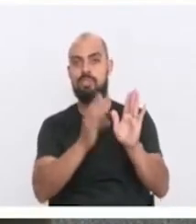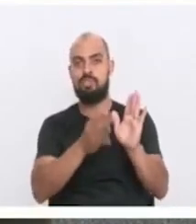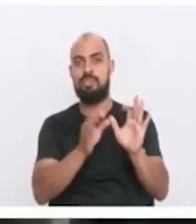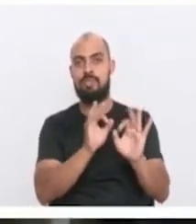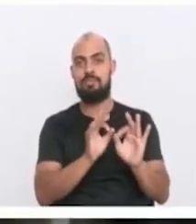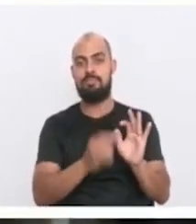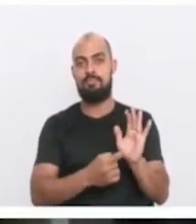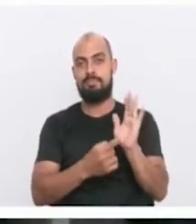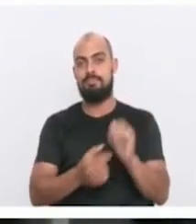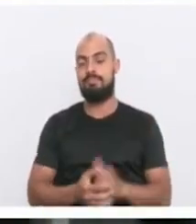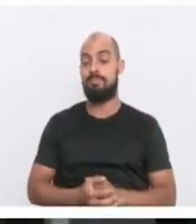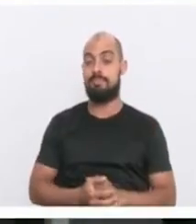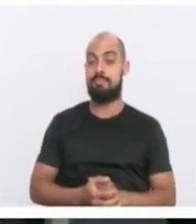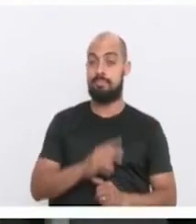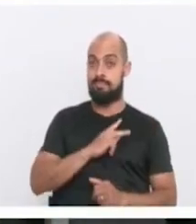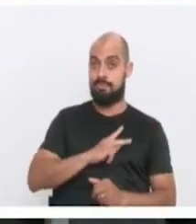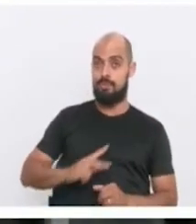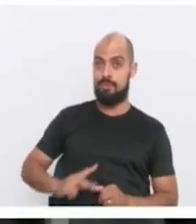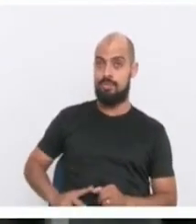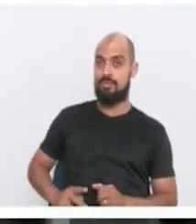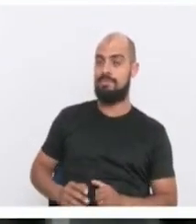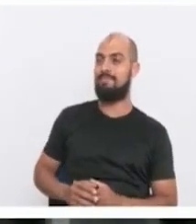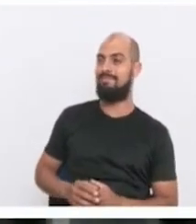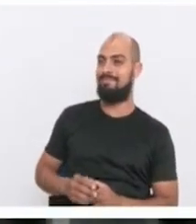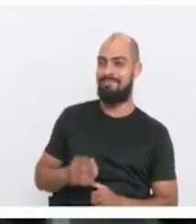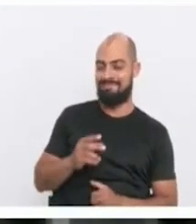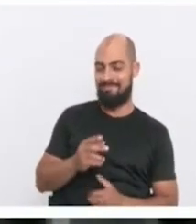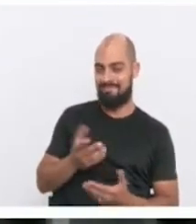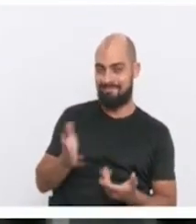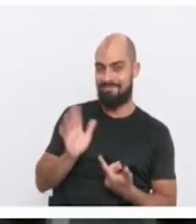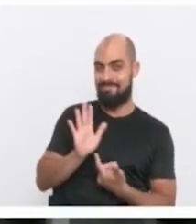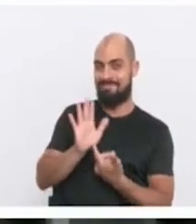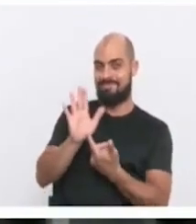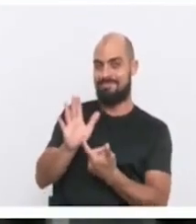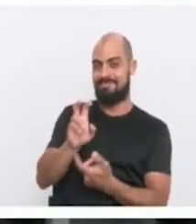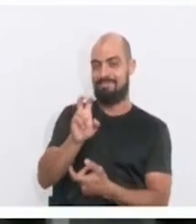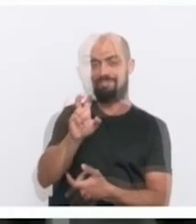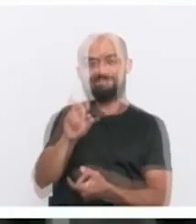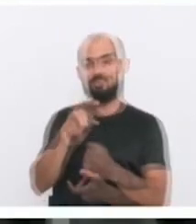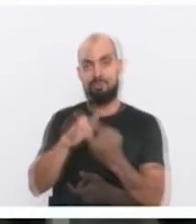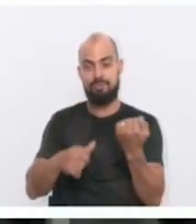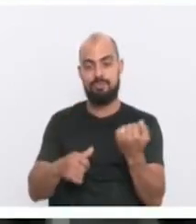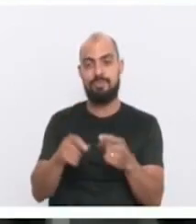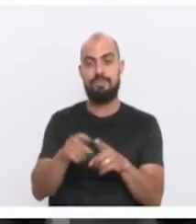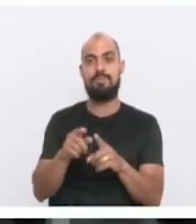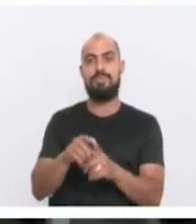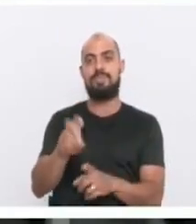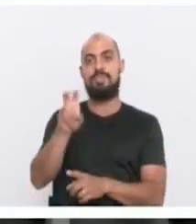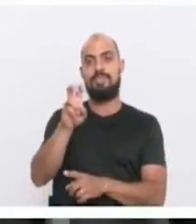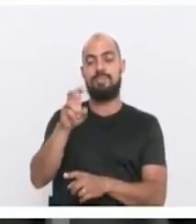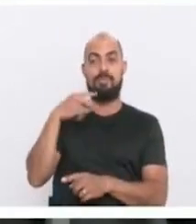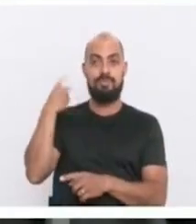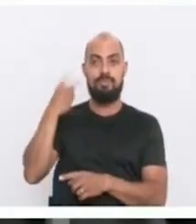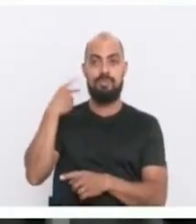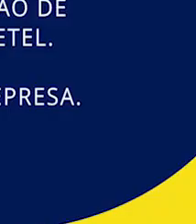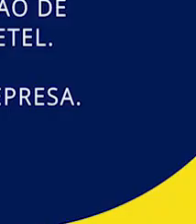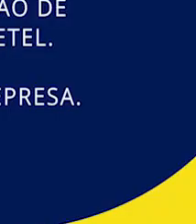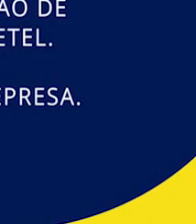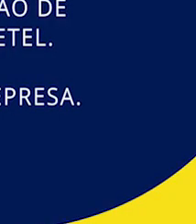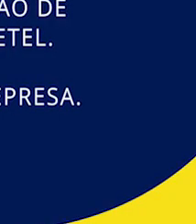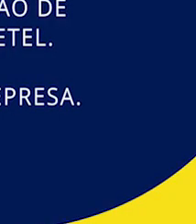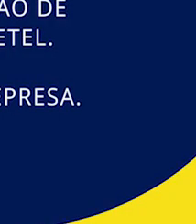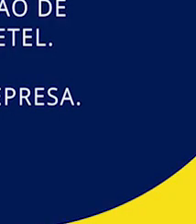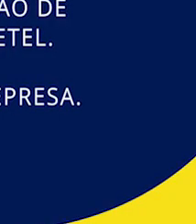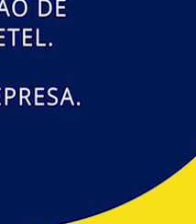nesta sessão. Senhor presidente, foram apresentadas 50 indicações, sendo 5 do vereador Hélder Pereira,